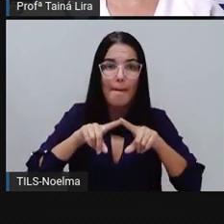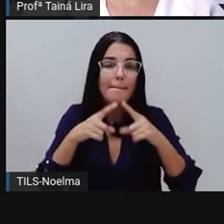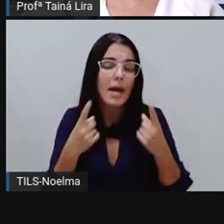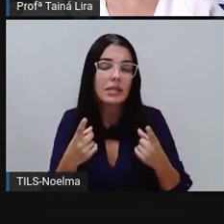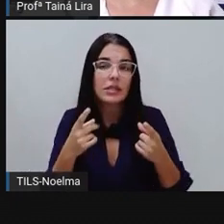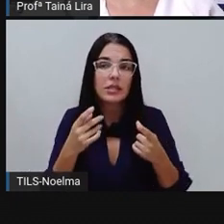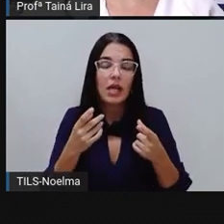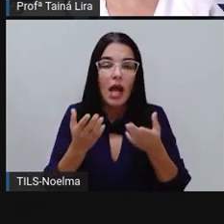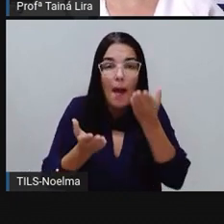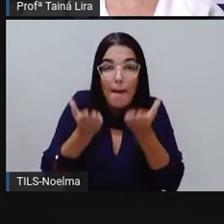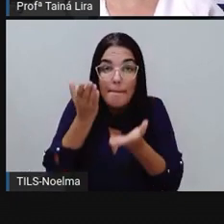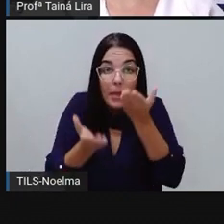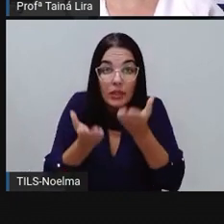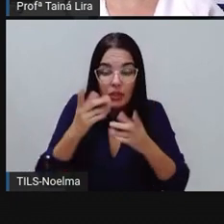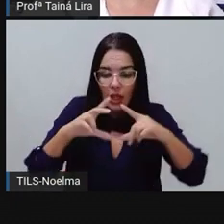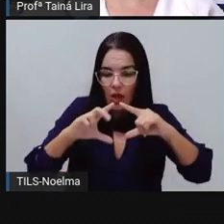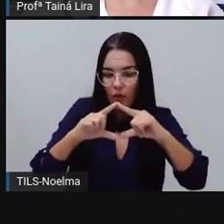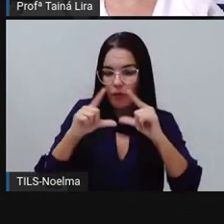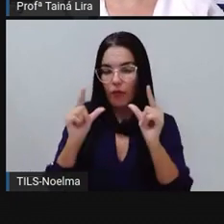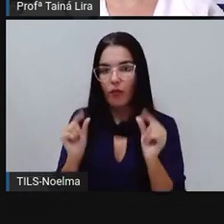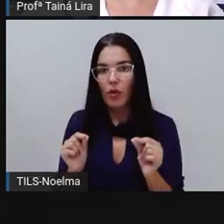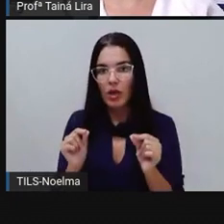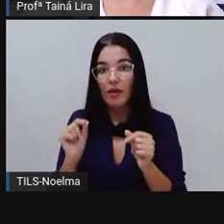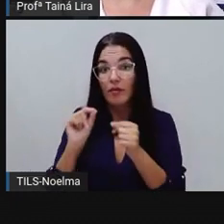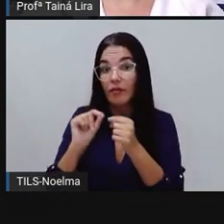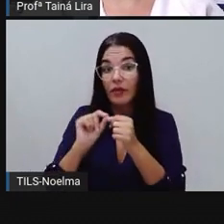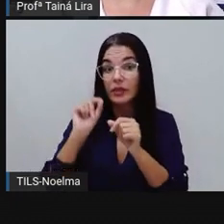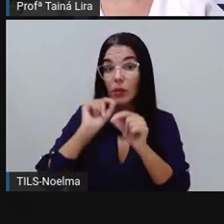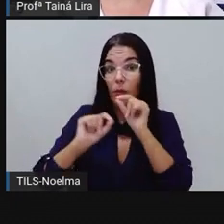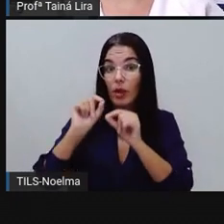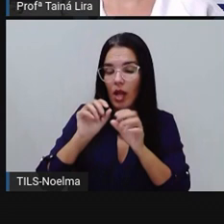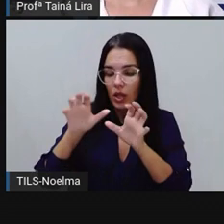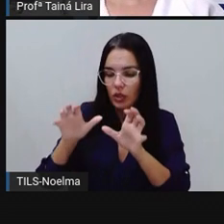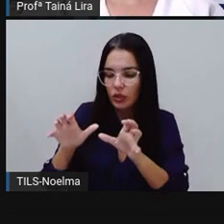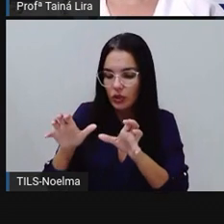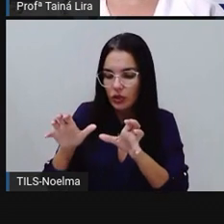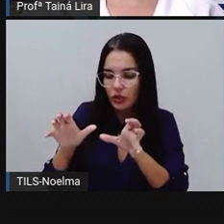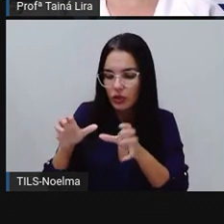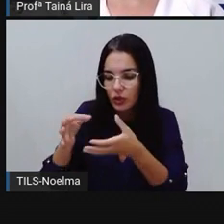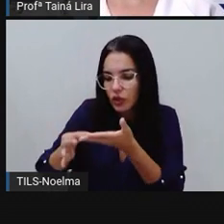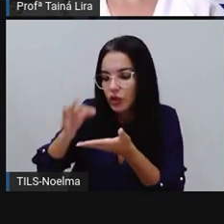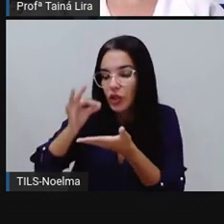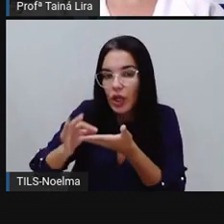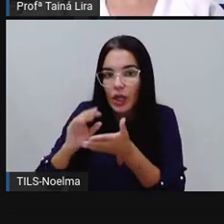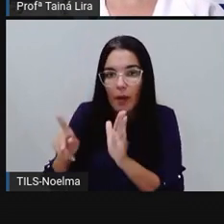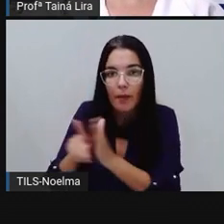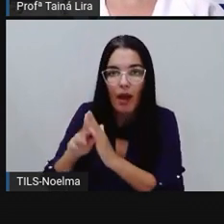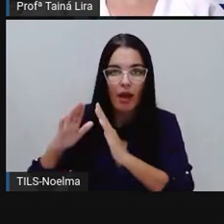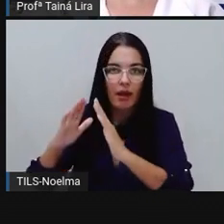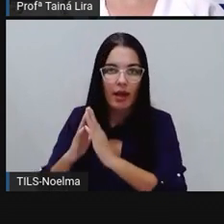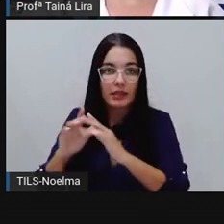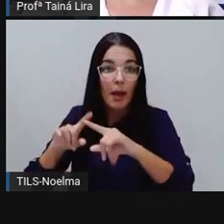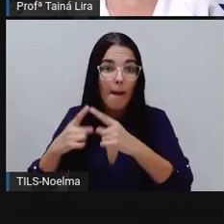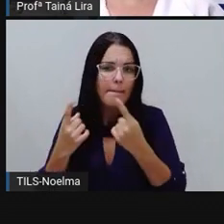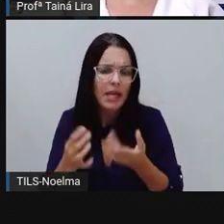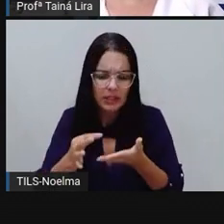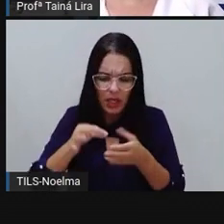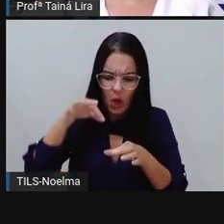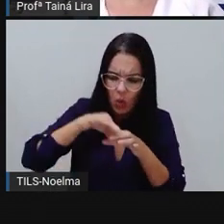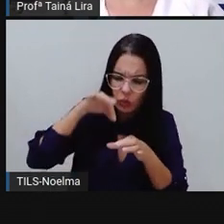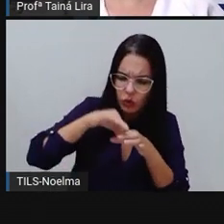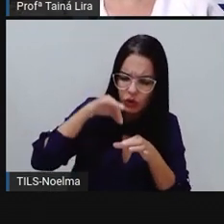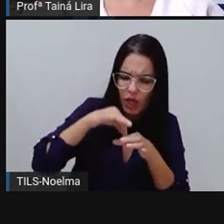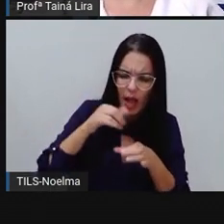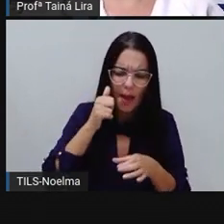Nas medidas das folhas, usaram as xícaras que tinham em casa. Porém, o chá de Jaqueline ficou mais